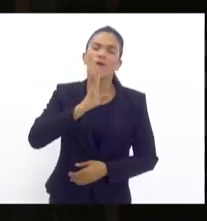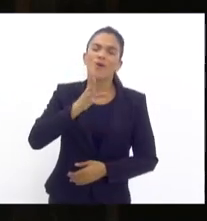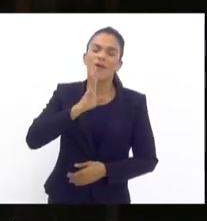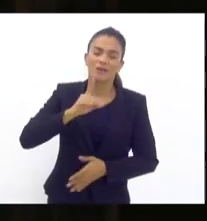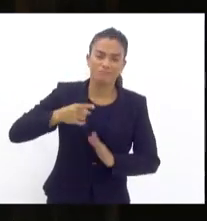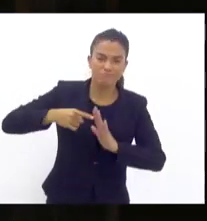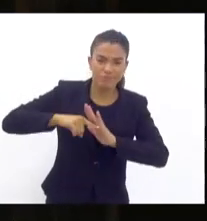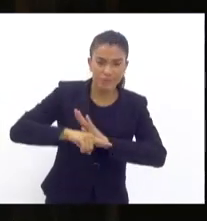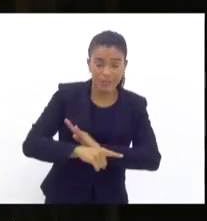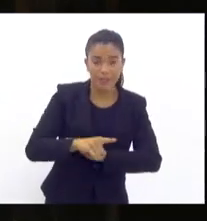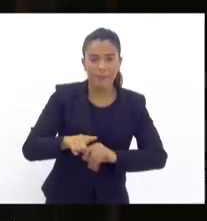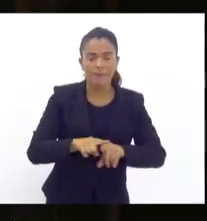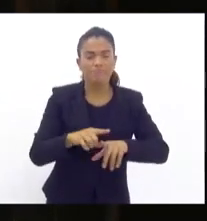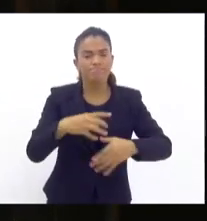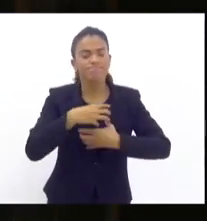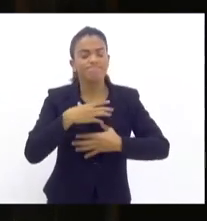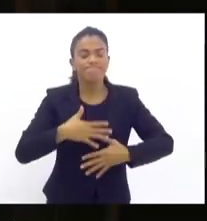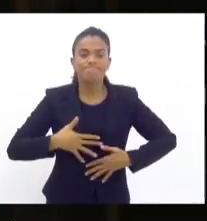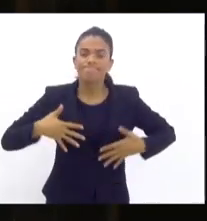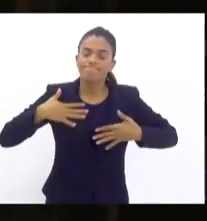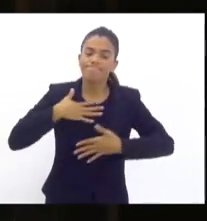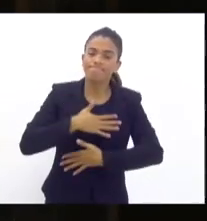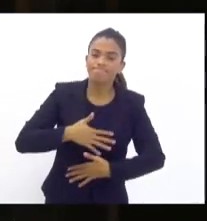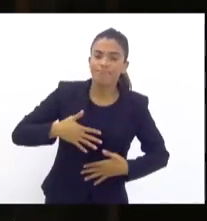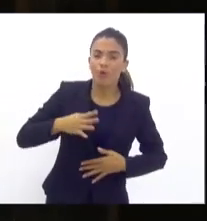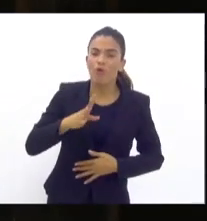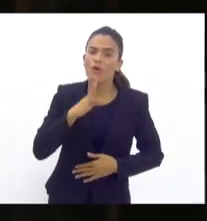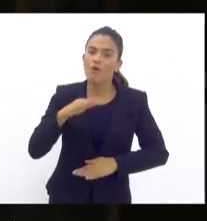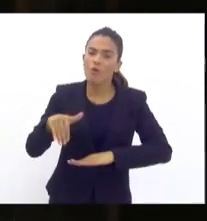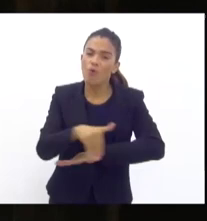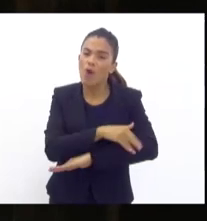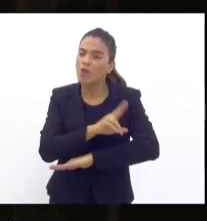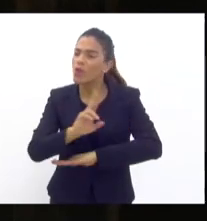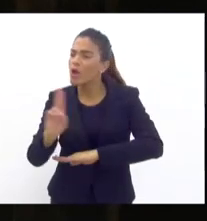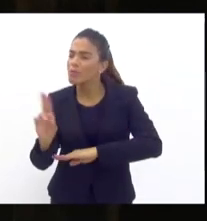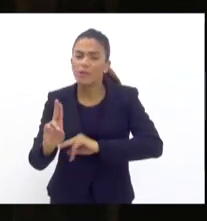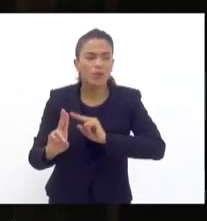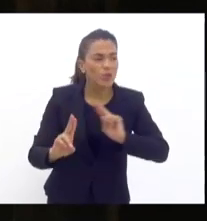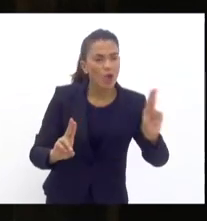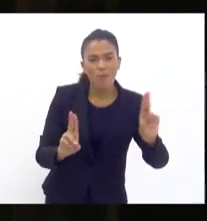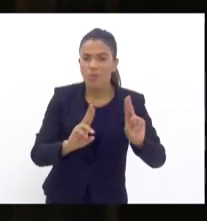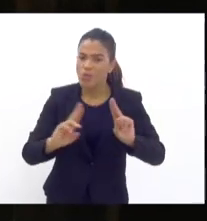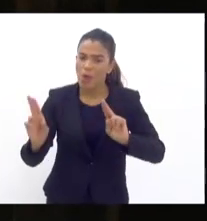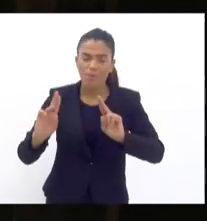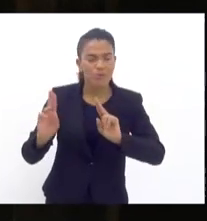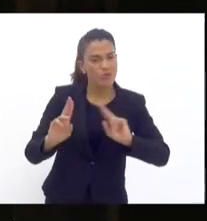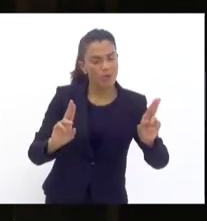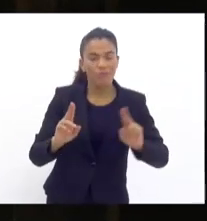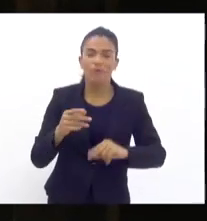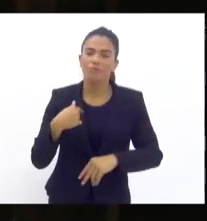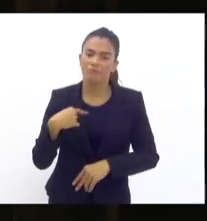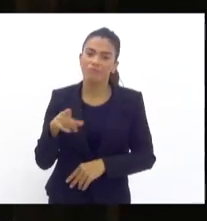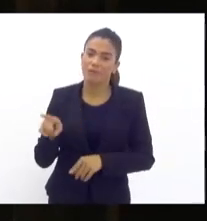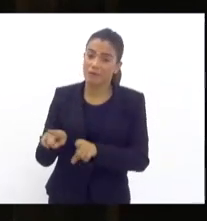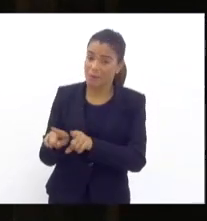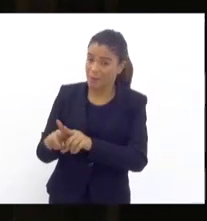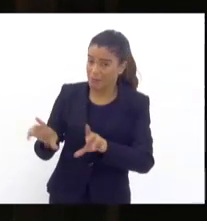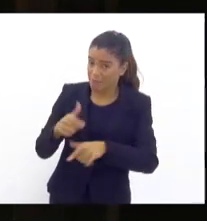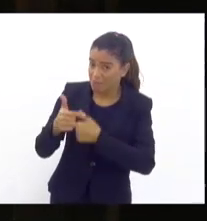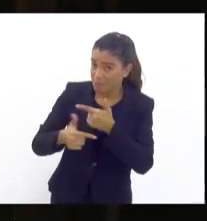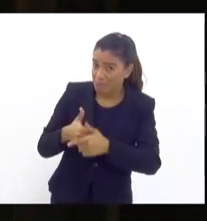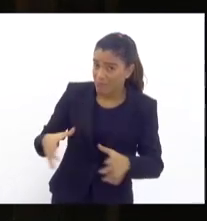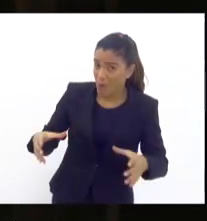me sinto à vontade, conheço as ruas pelo nome. Então, foi muito fácil, com a equipe certa, com uma equipe